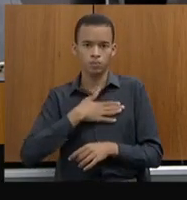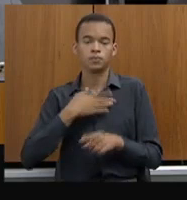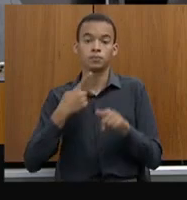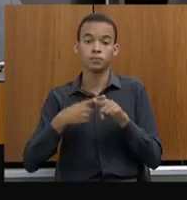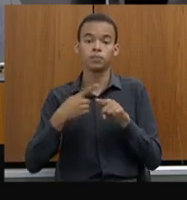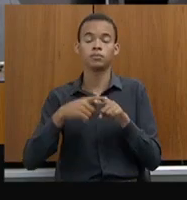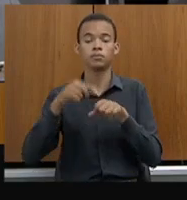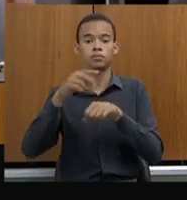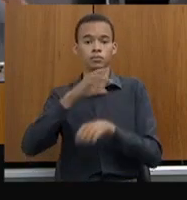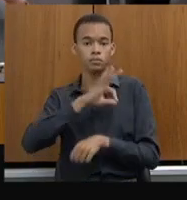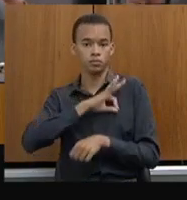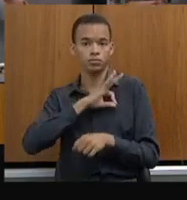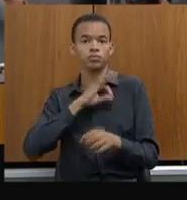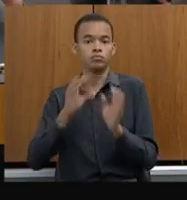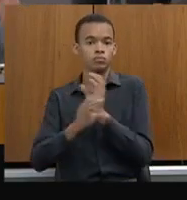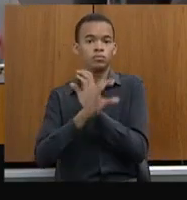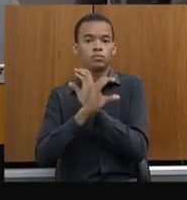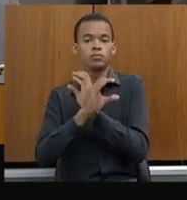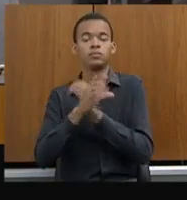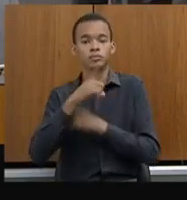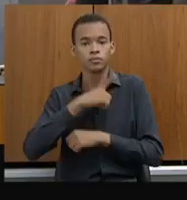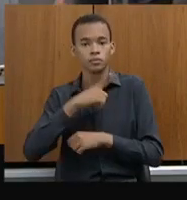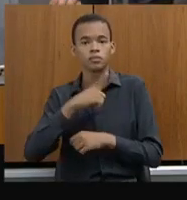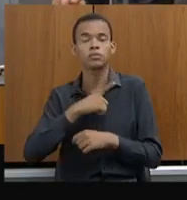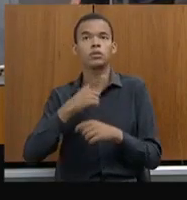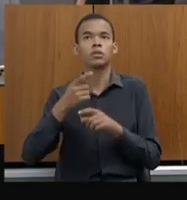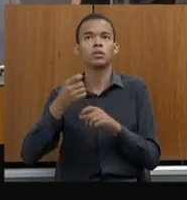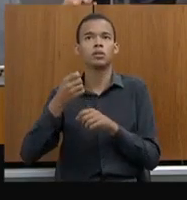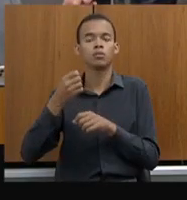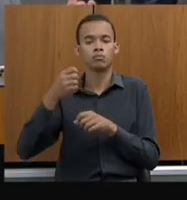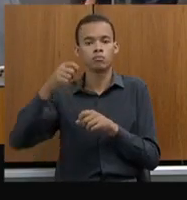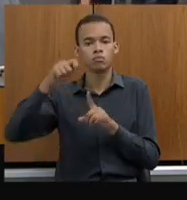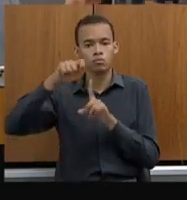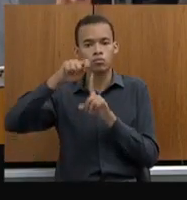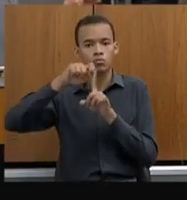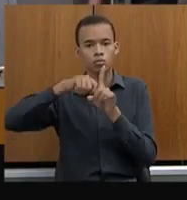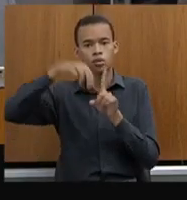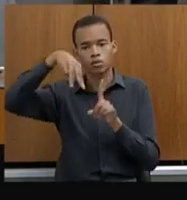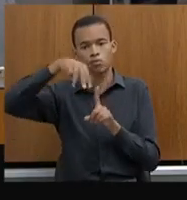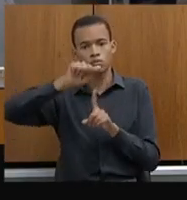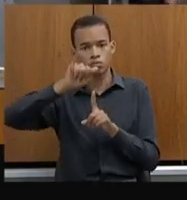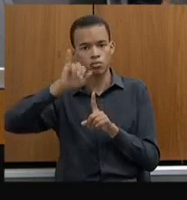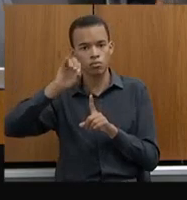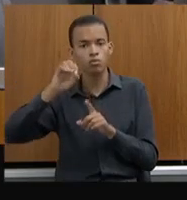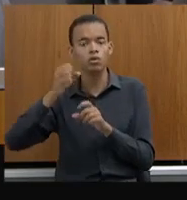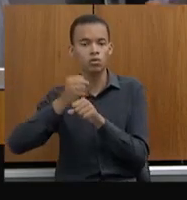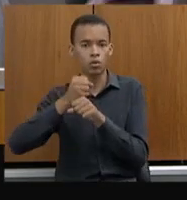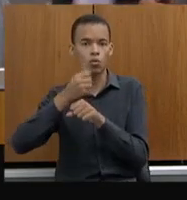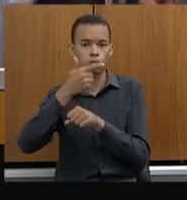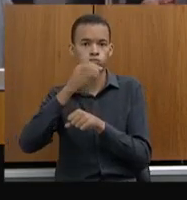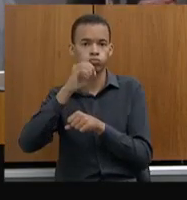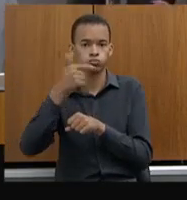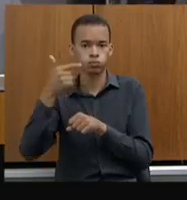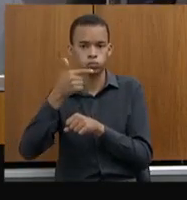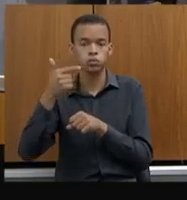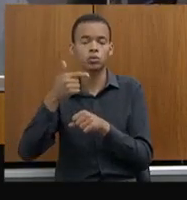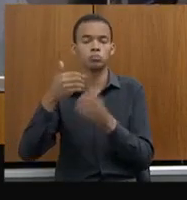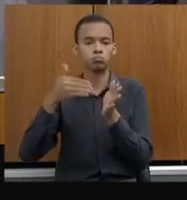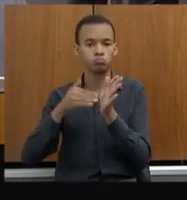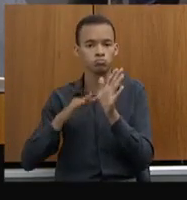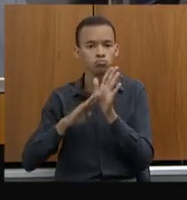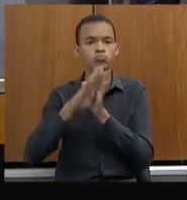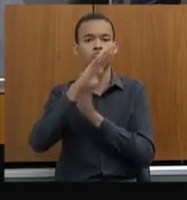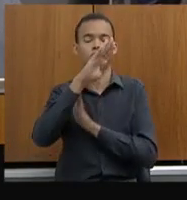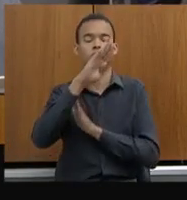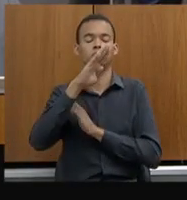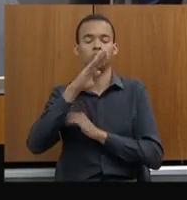polícia civil, a partir de maio desse ano, é bom que se registre, um avanço expressivo